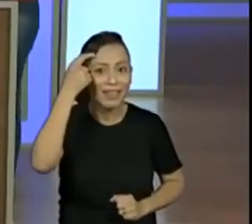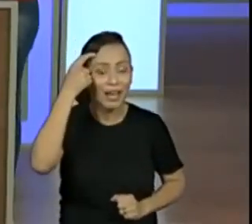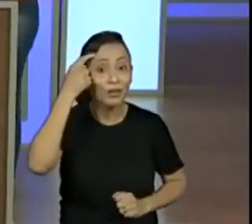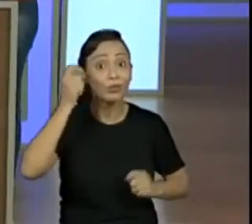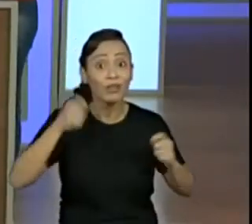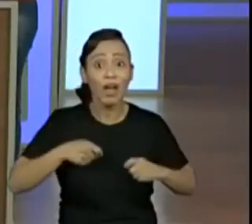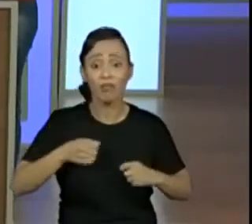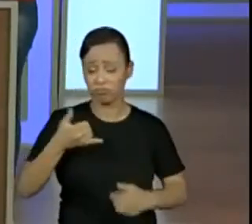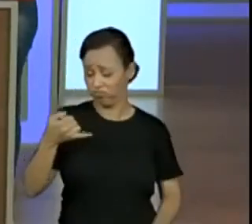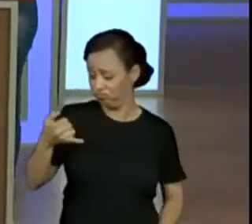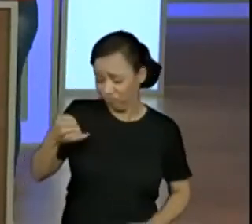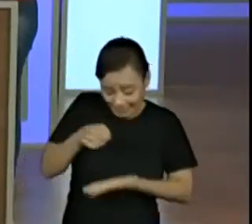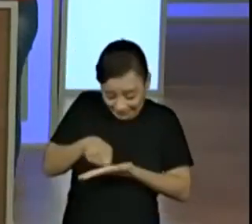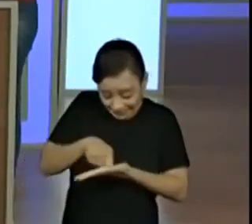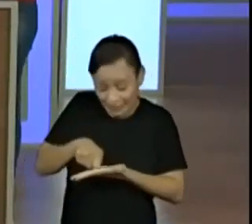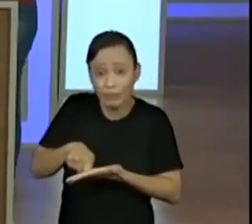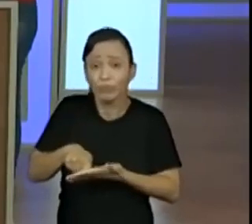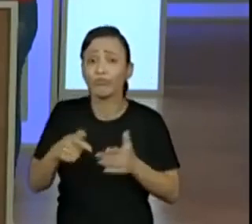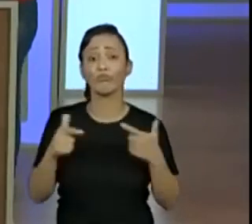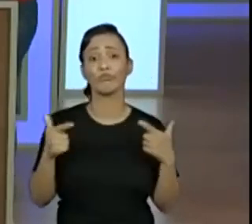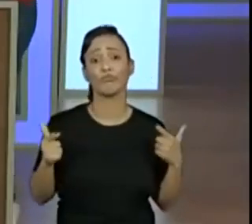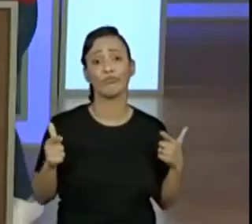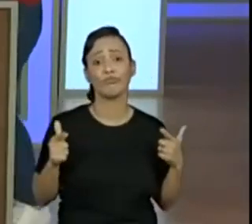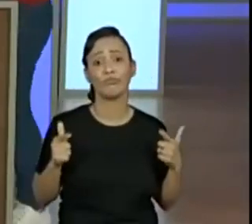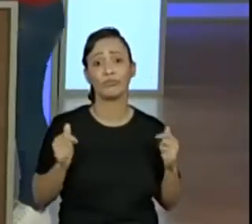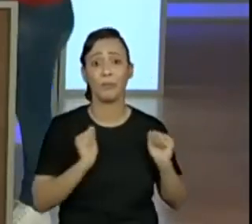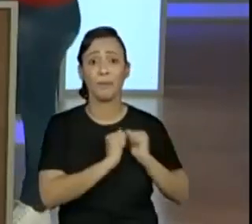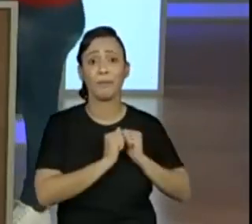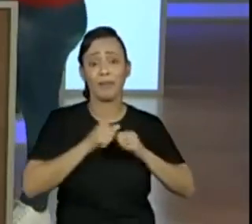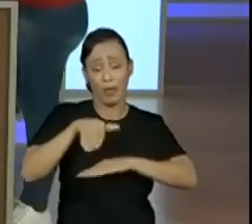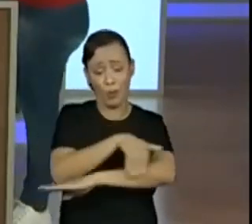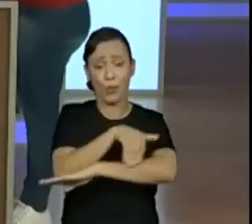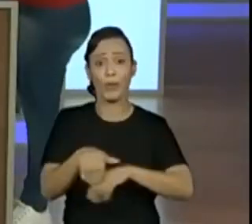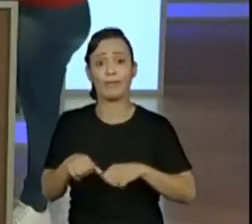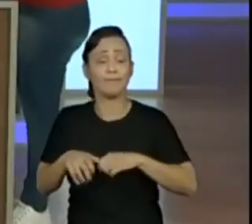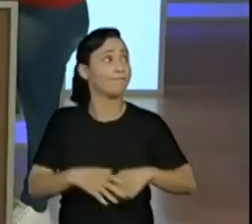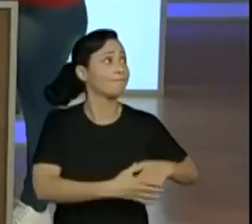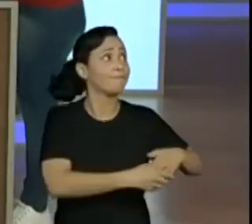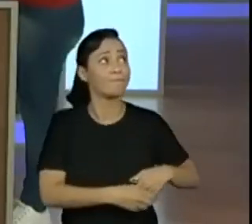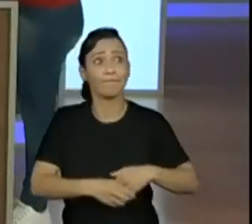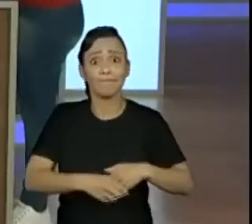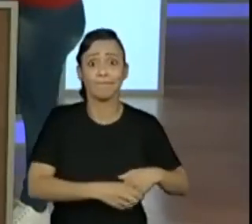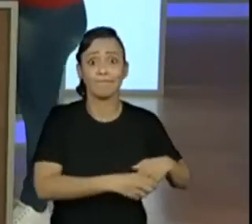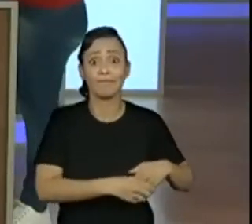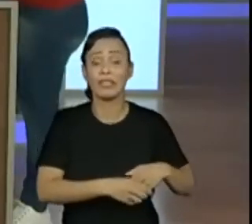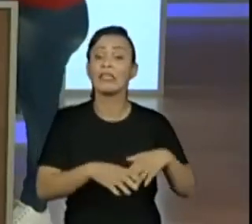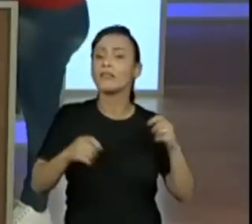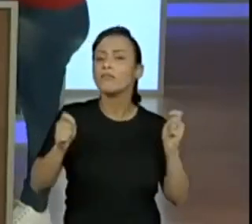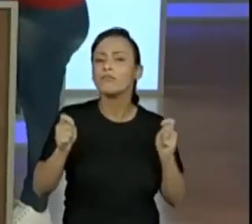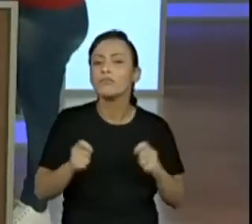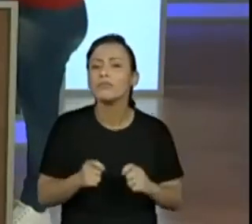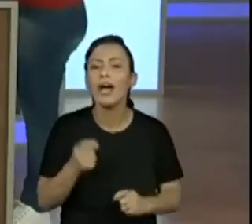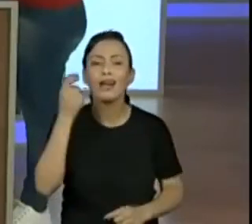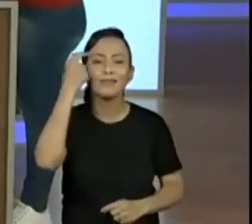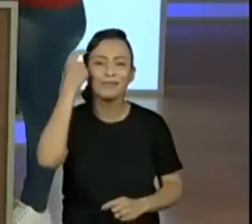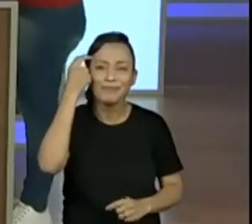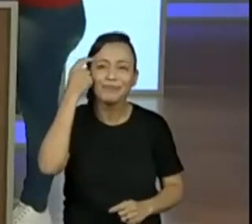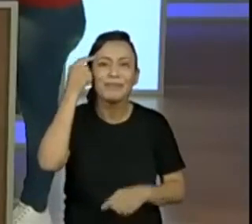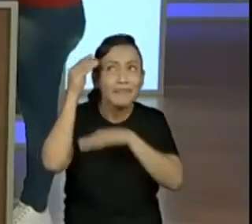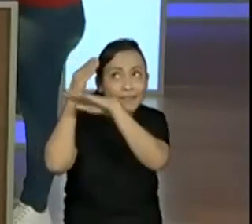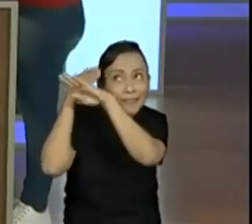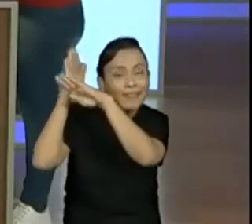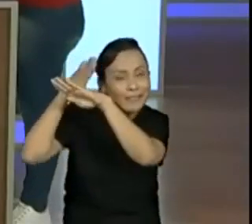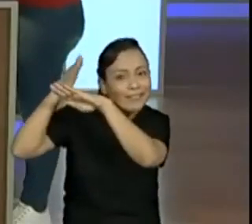né? Verdade. Rapidinho assim, você já pensa. E se a gente usar o quadro numérico? Tem como? Tem. Tem? Muito fácil também.